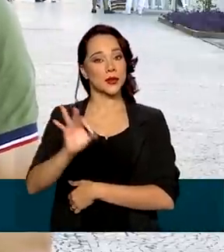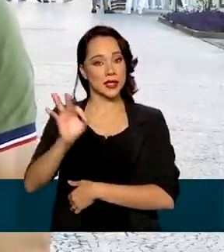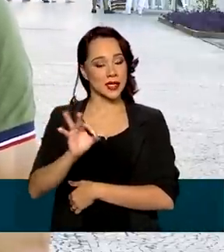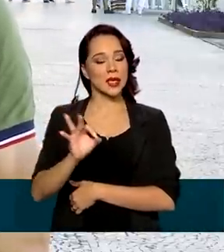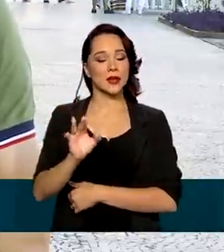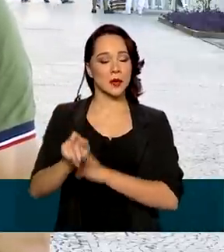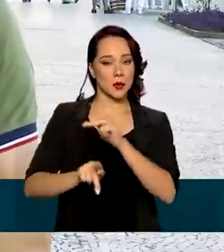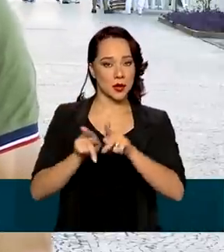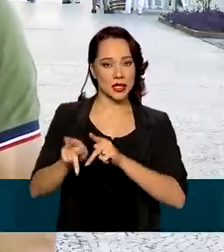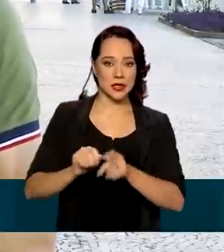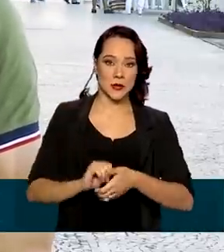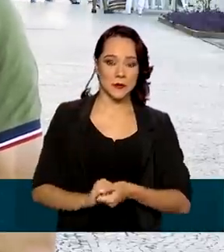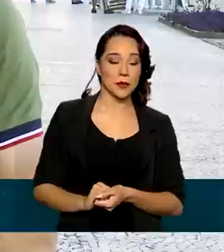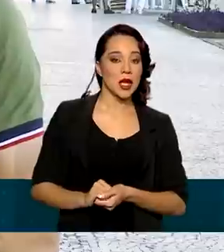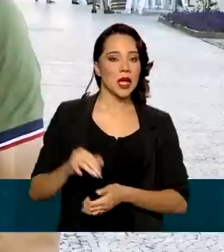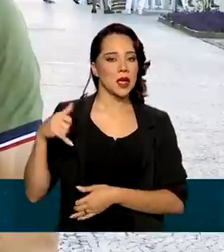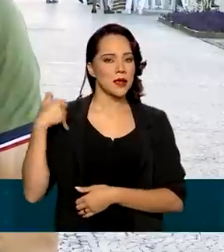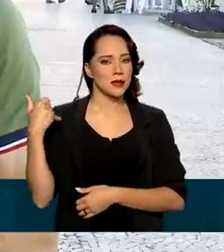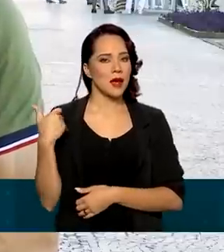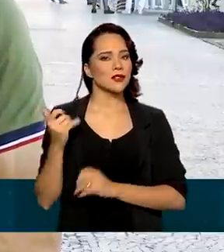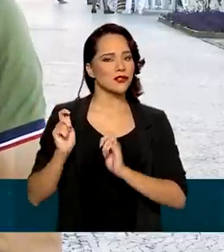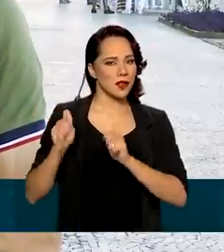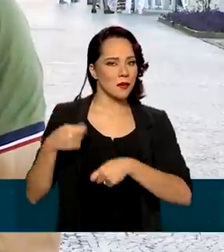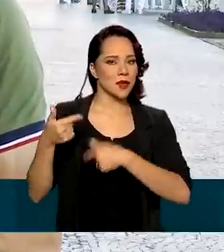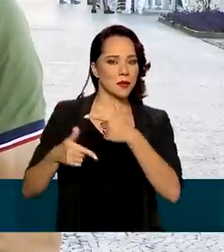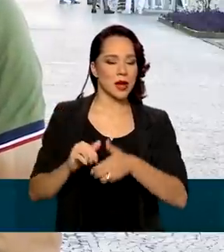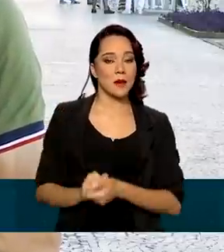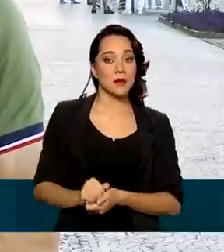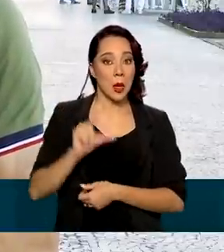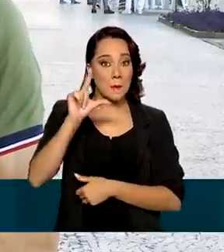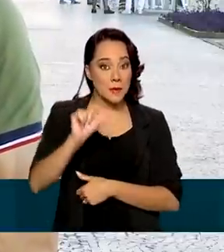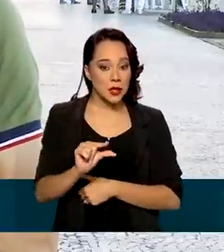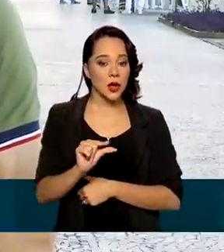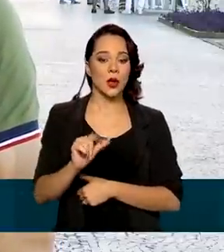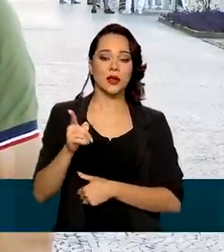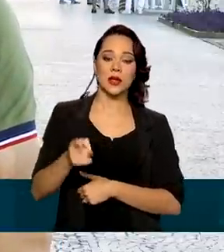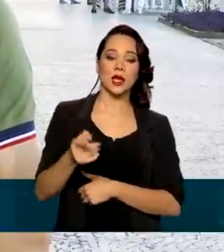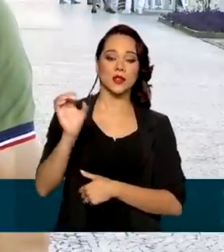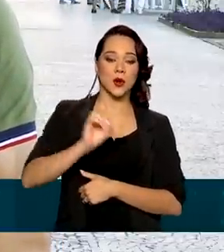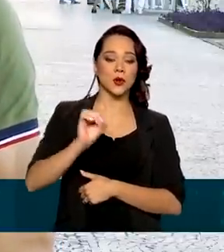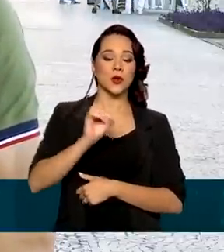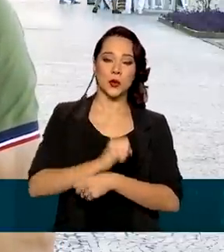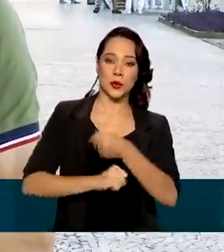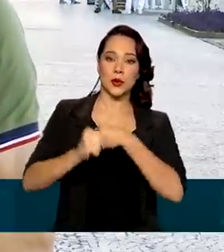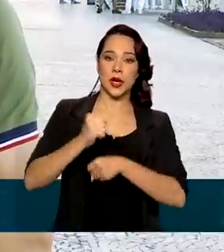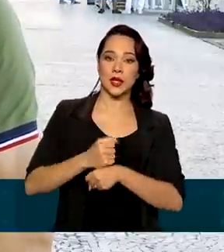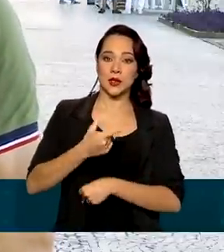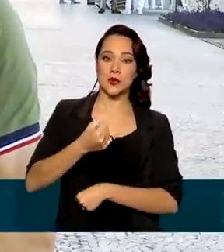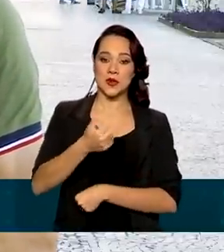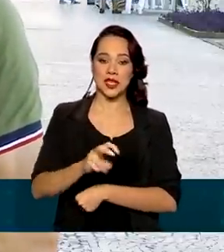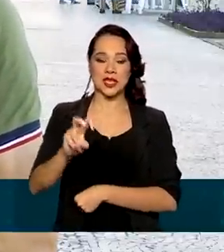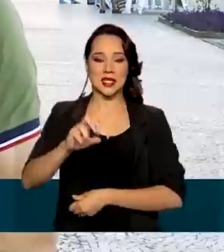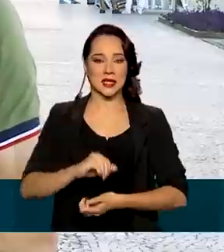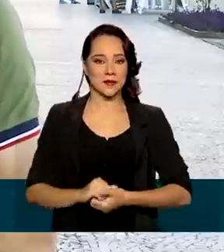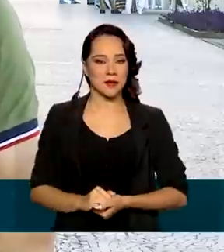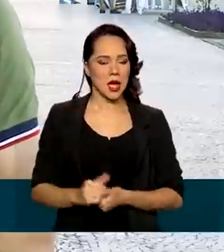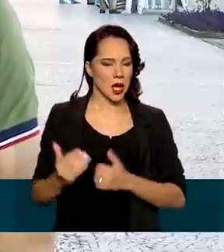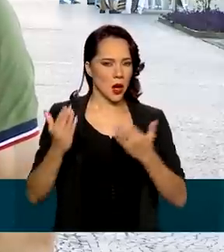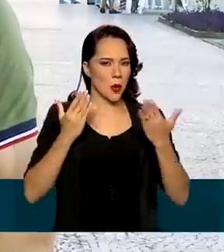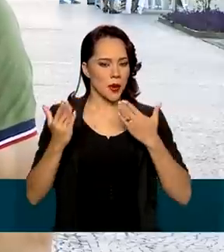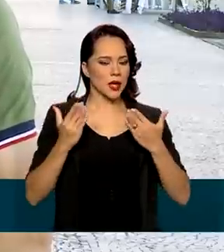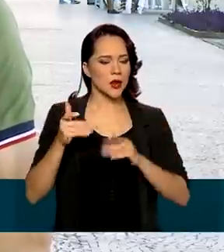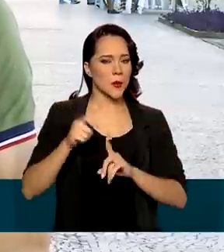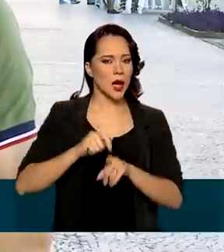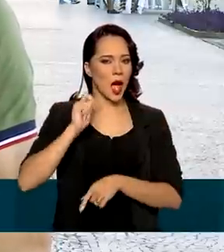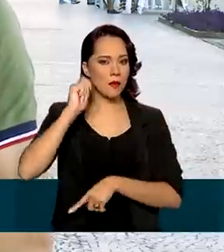% da população em idade de trabalho. O menor patamar desde outubro de 2015. Em comparação